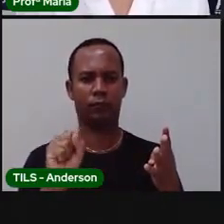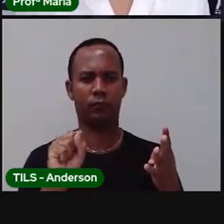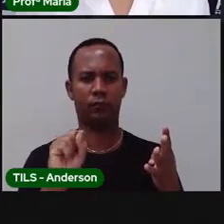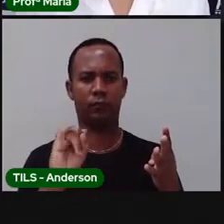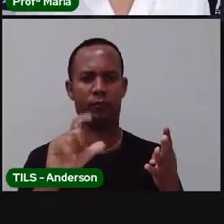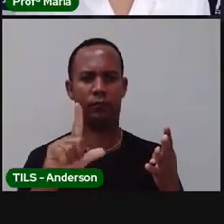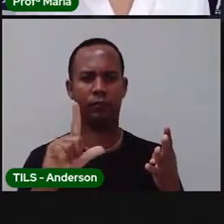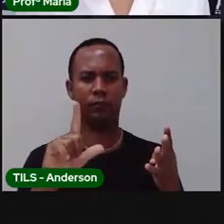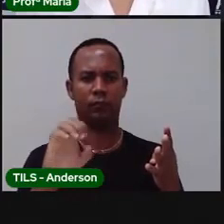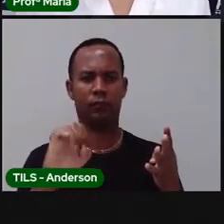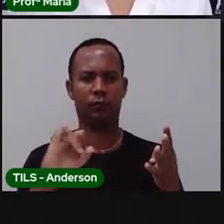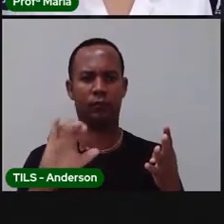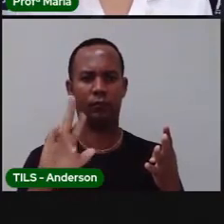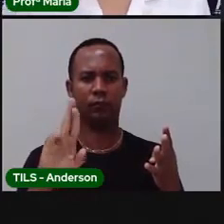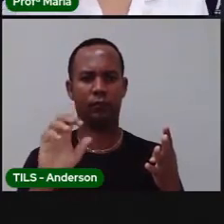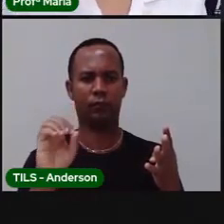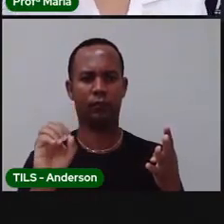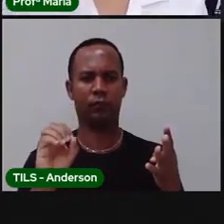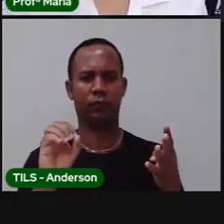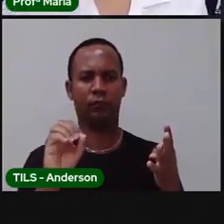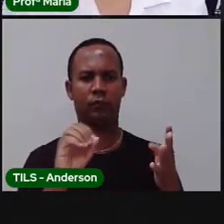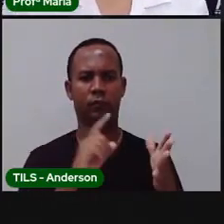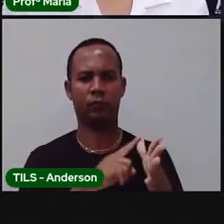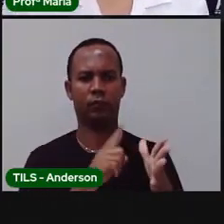população. Tá?